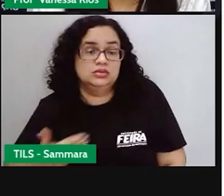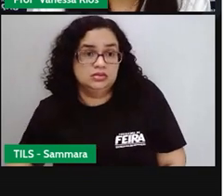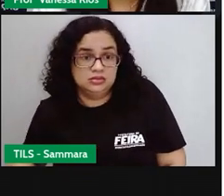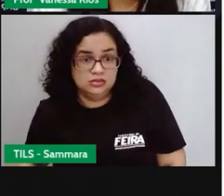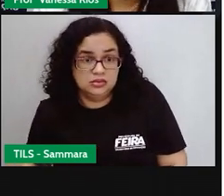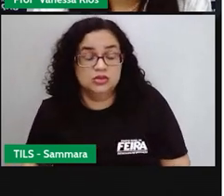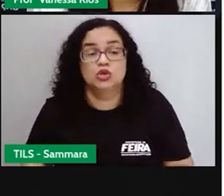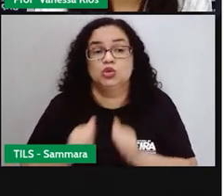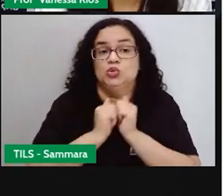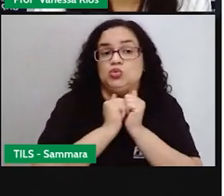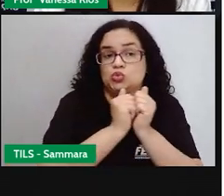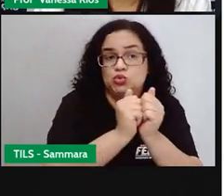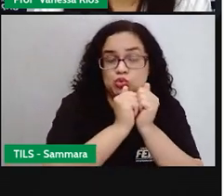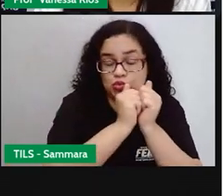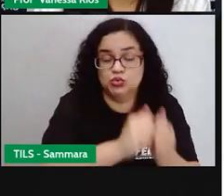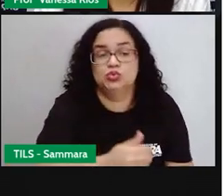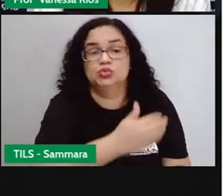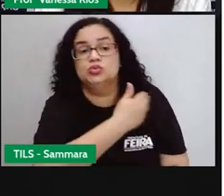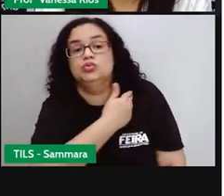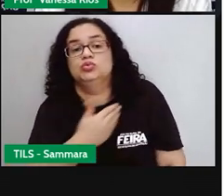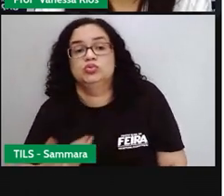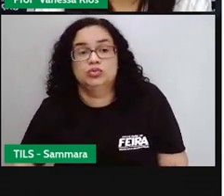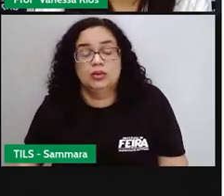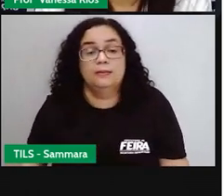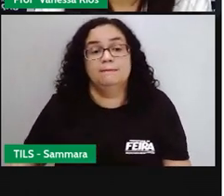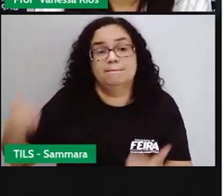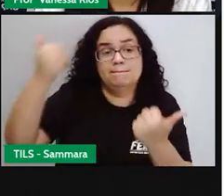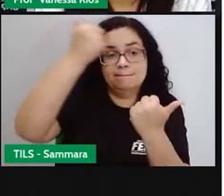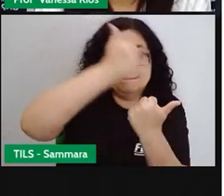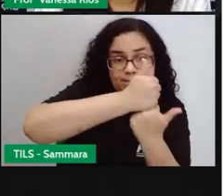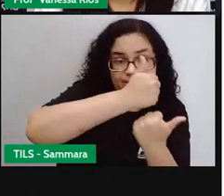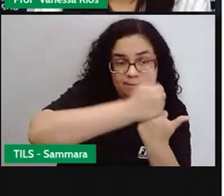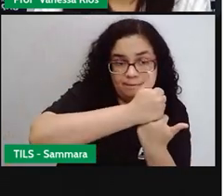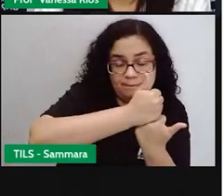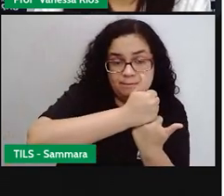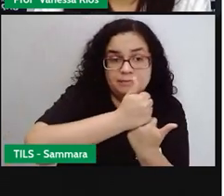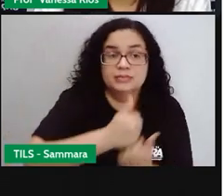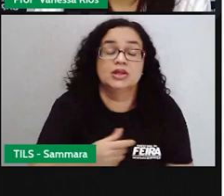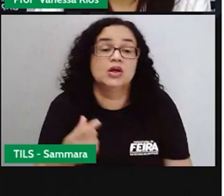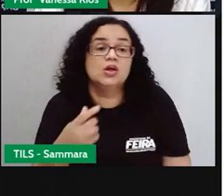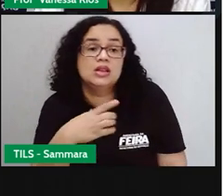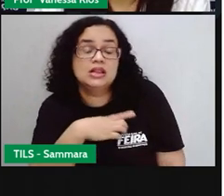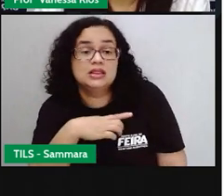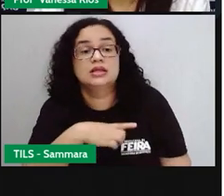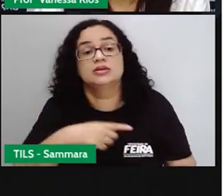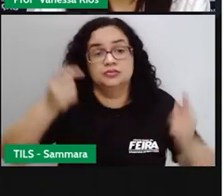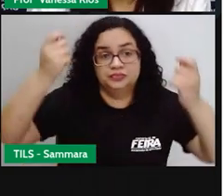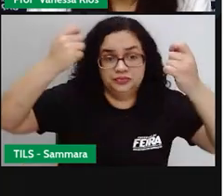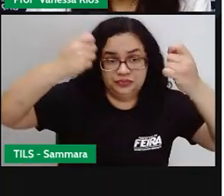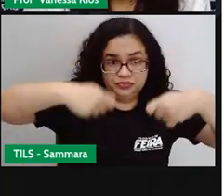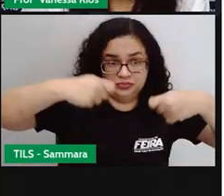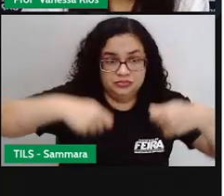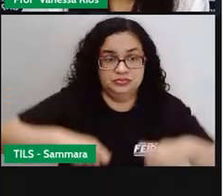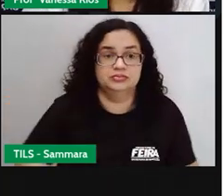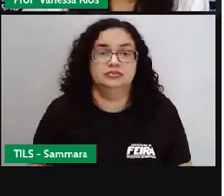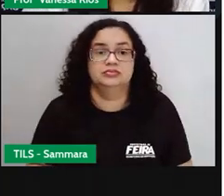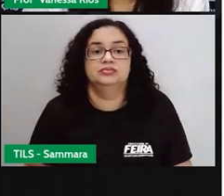eleito junto com o governador para substituir o governador quando houver necessidade.